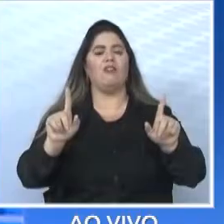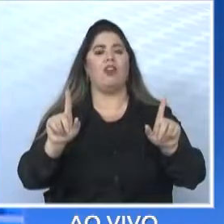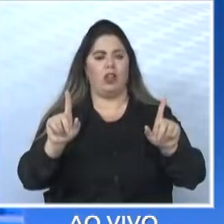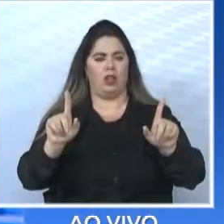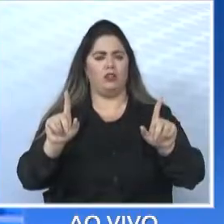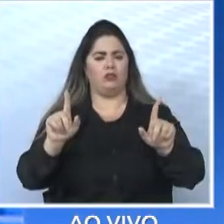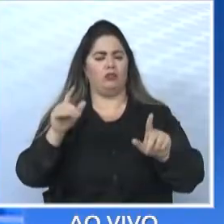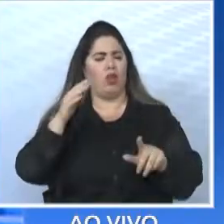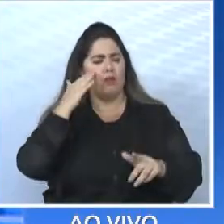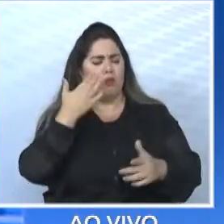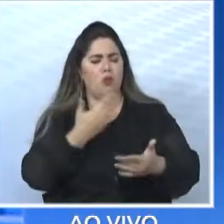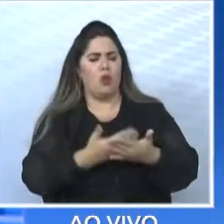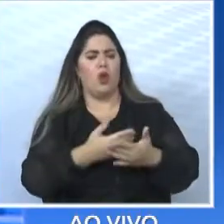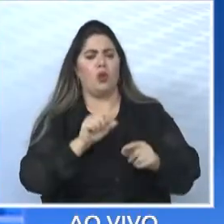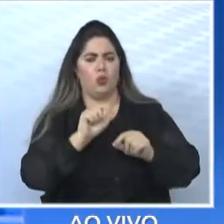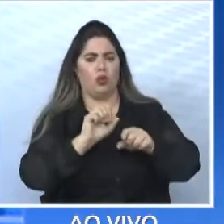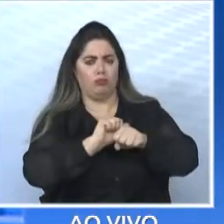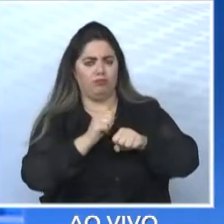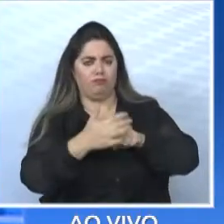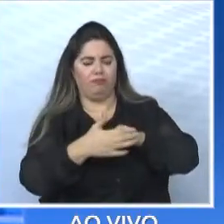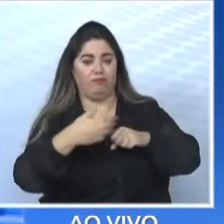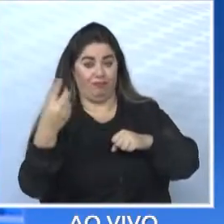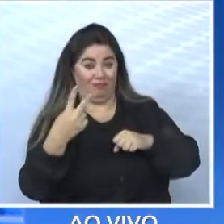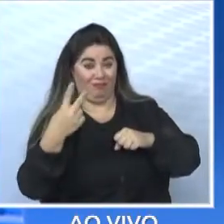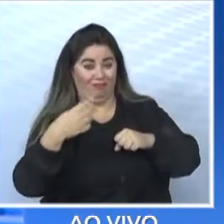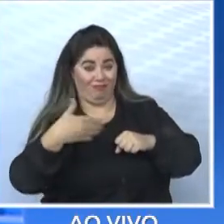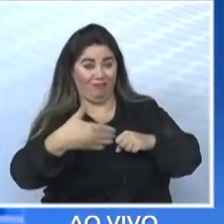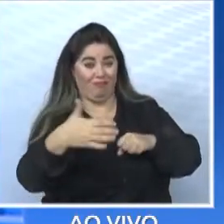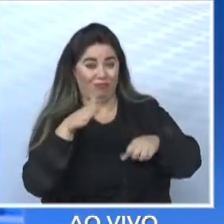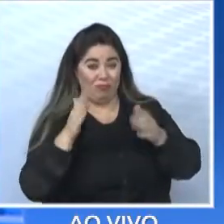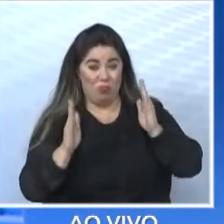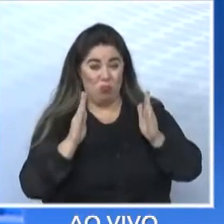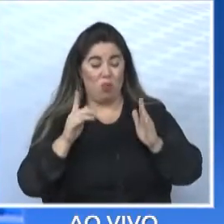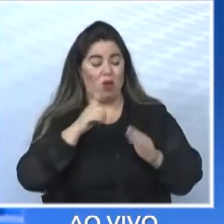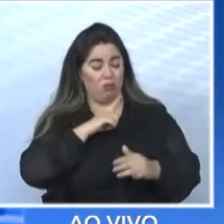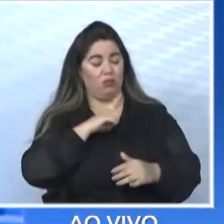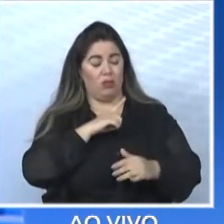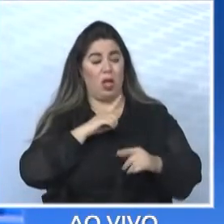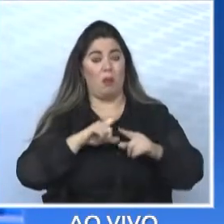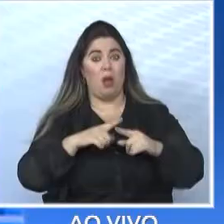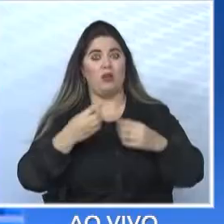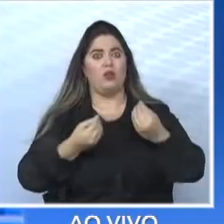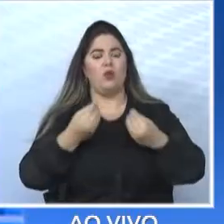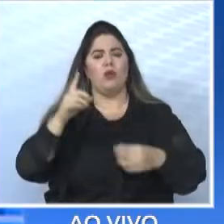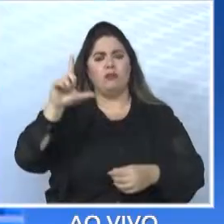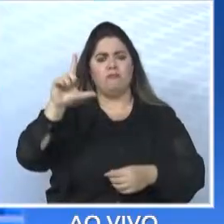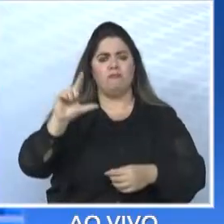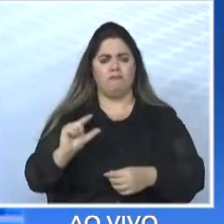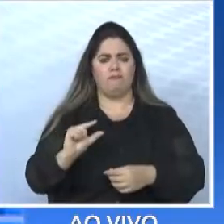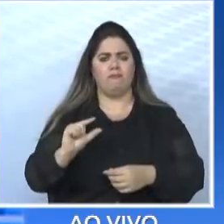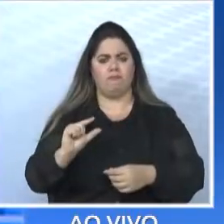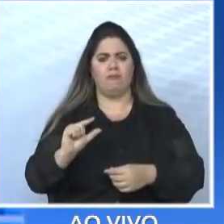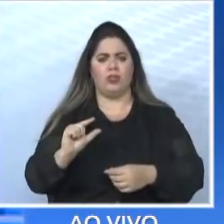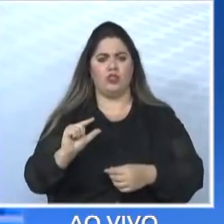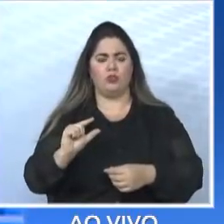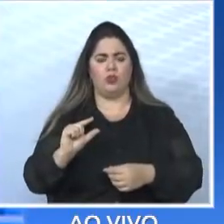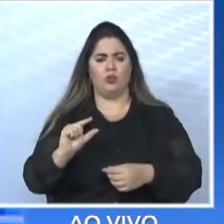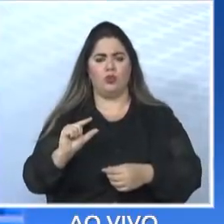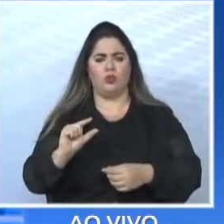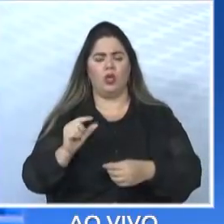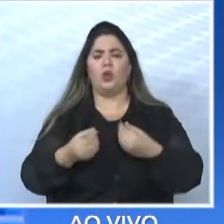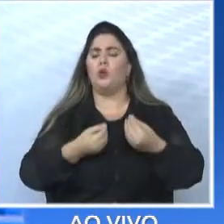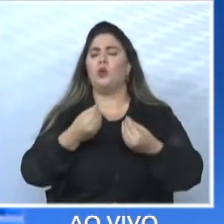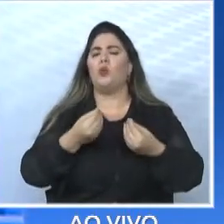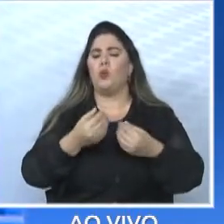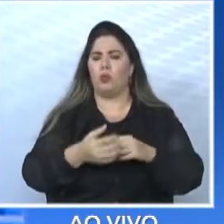onda vem. O que eu vou fazer? Para diminuir o estrago que ela possa causar na nossa economia. A